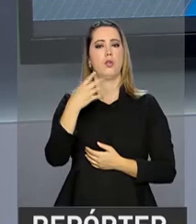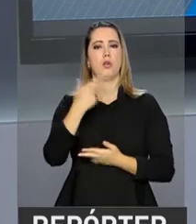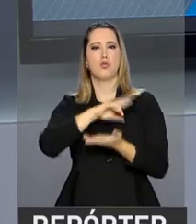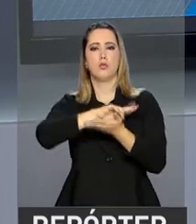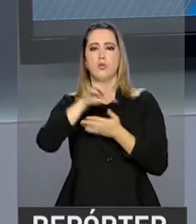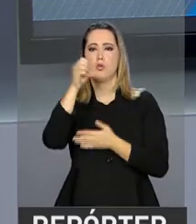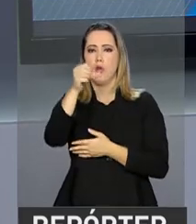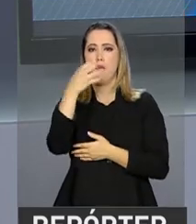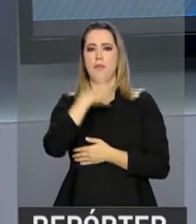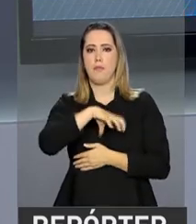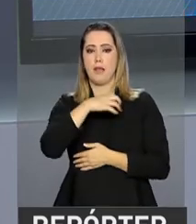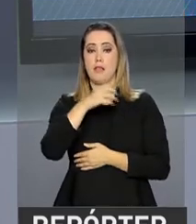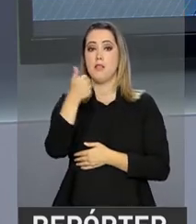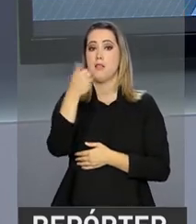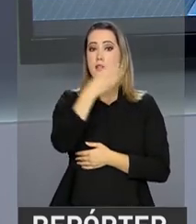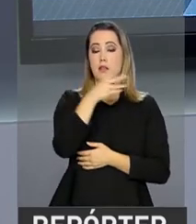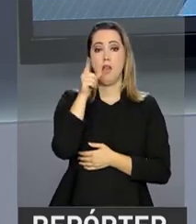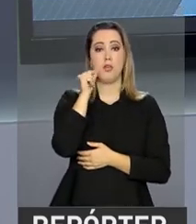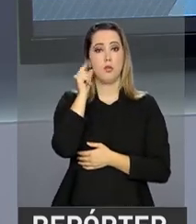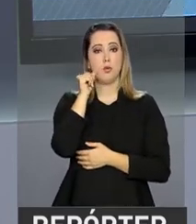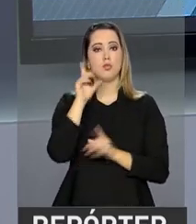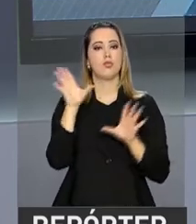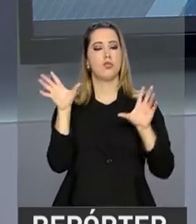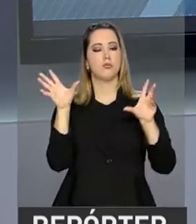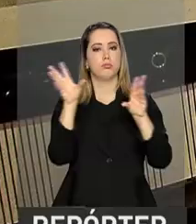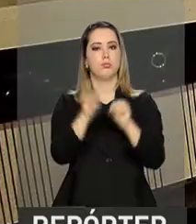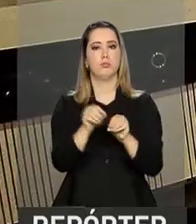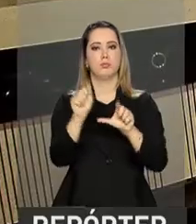tiveram o sinal analógico desligado.